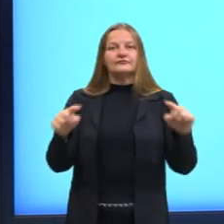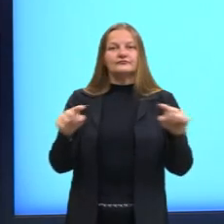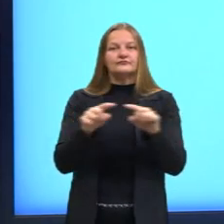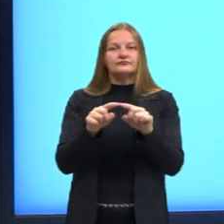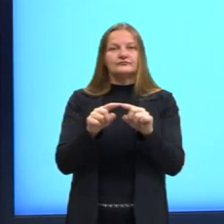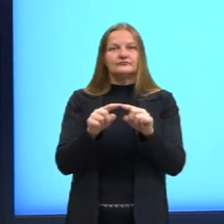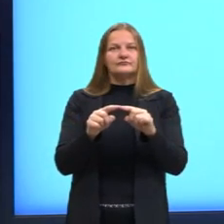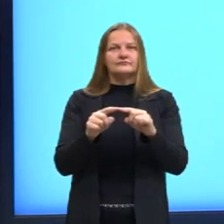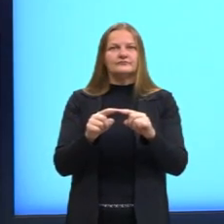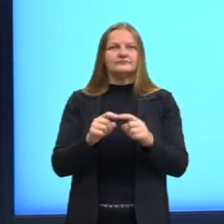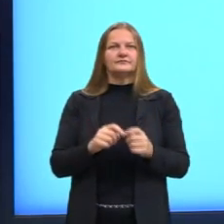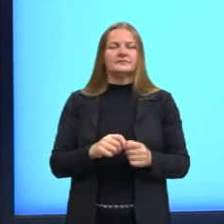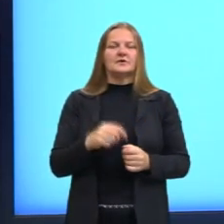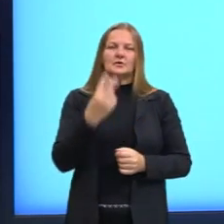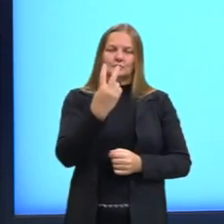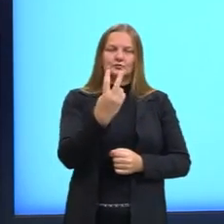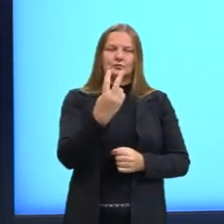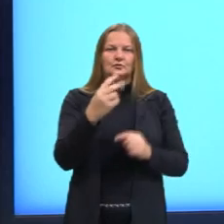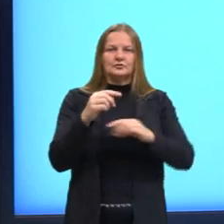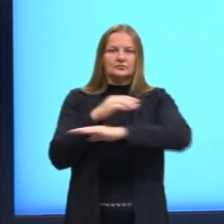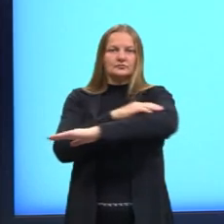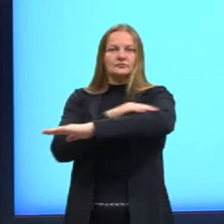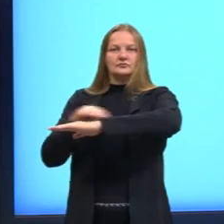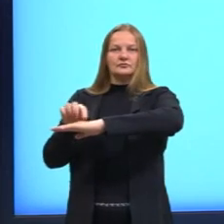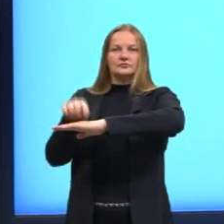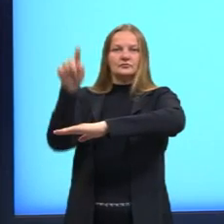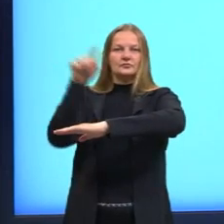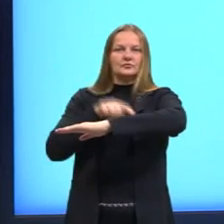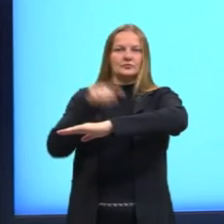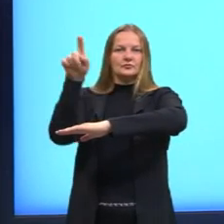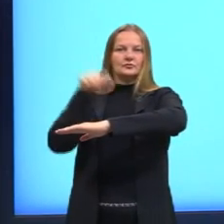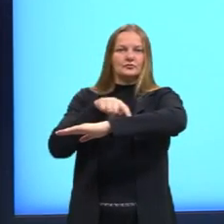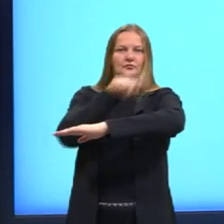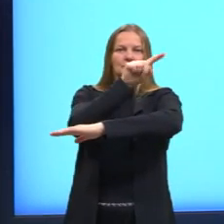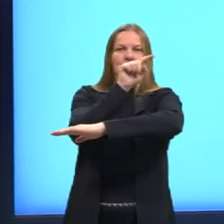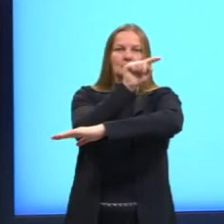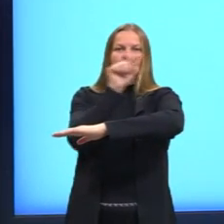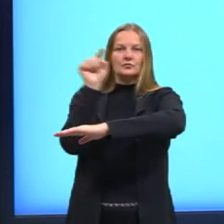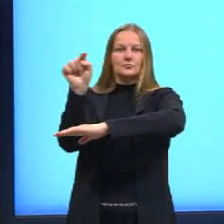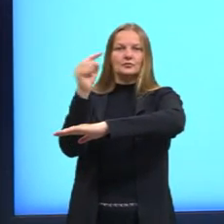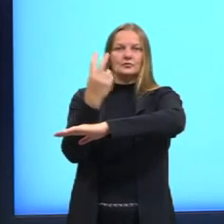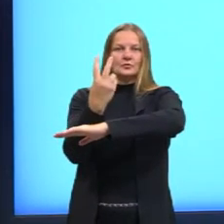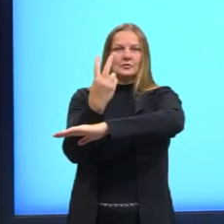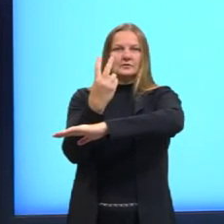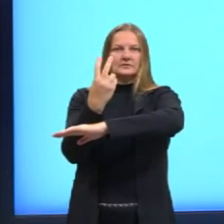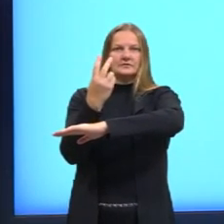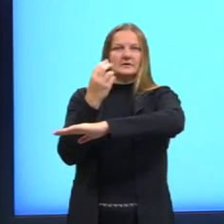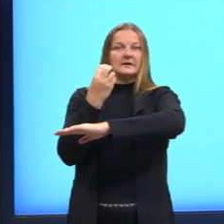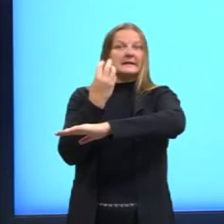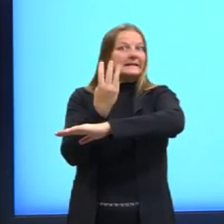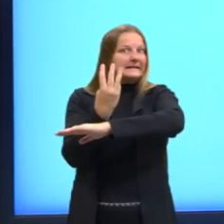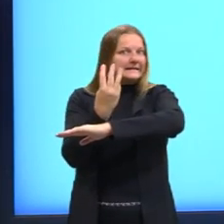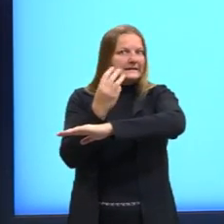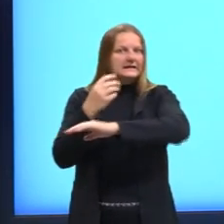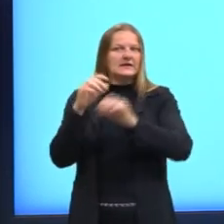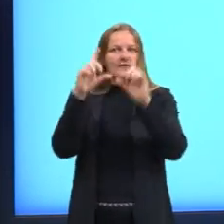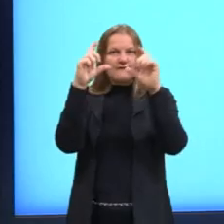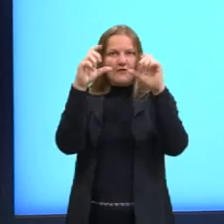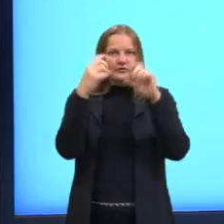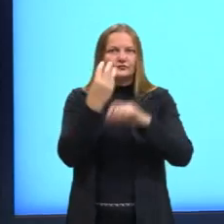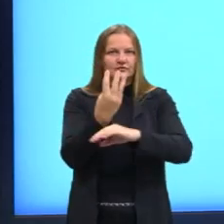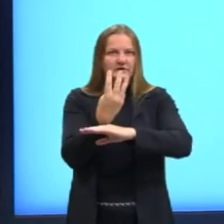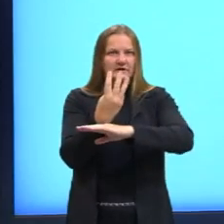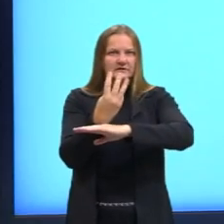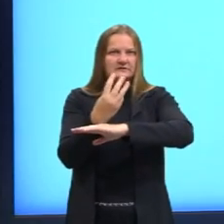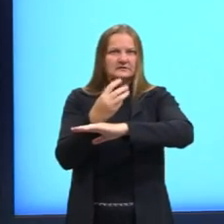três vértices da figura dois. E aqui na figura três, esses vértices, então, encostam em outros dois vértices, formando a